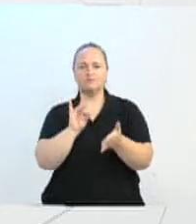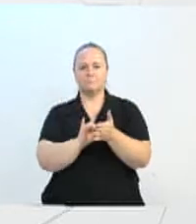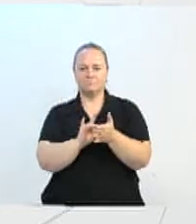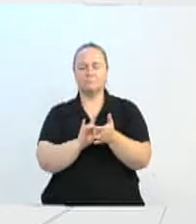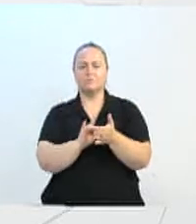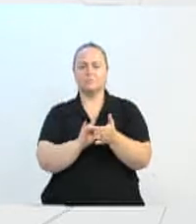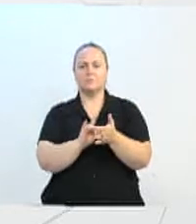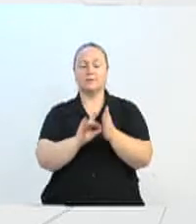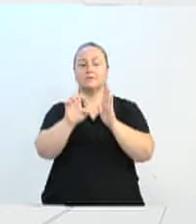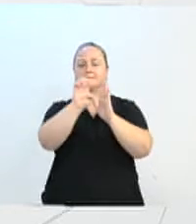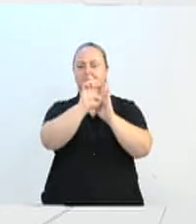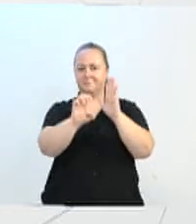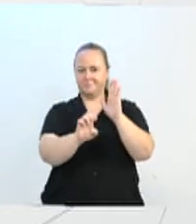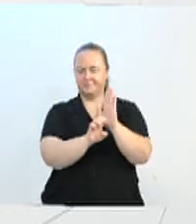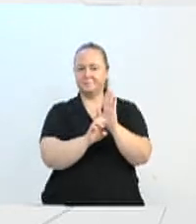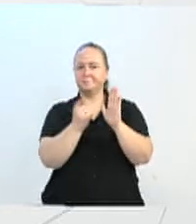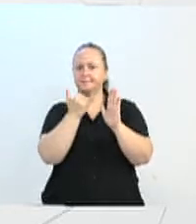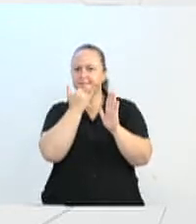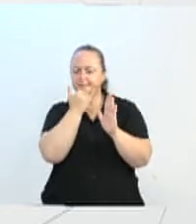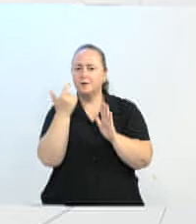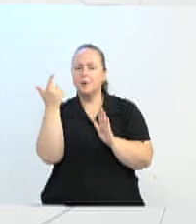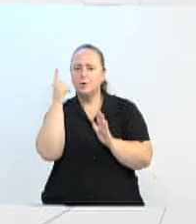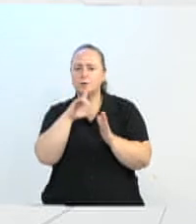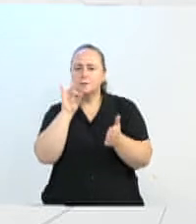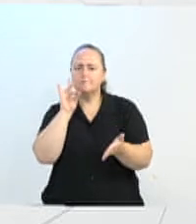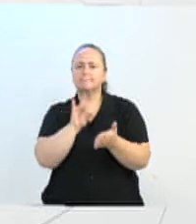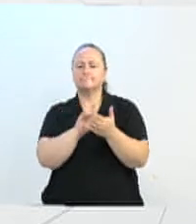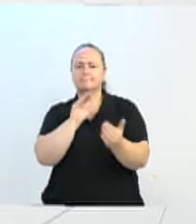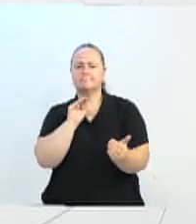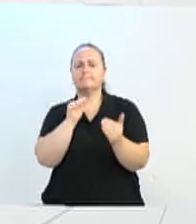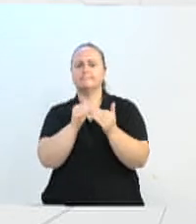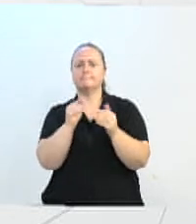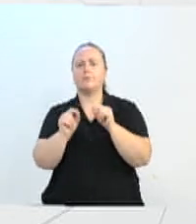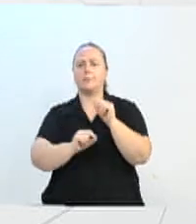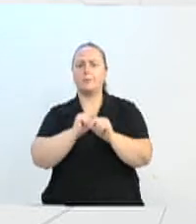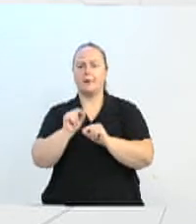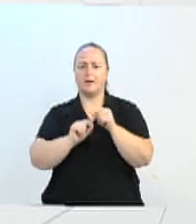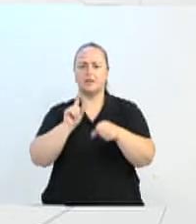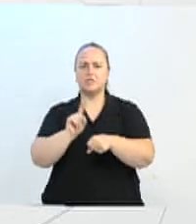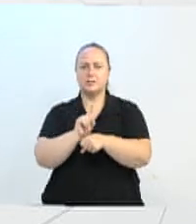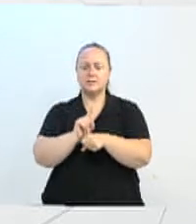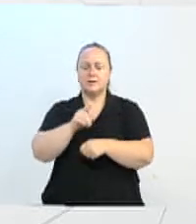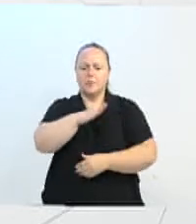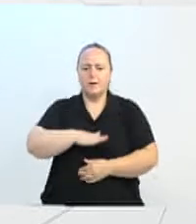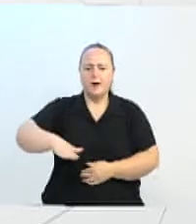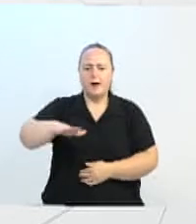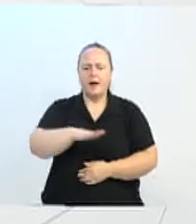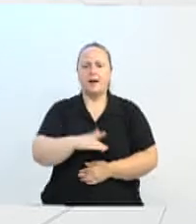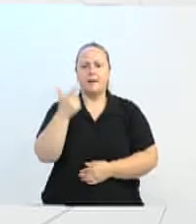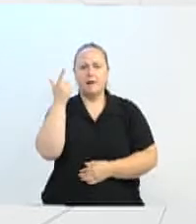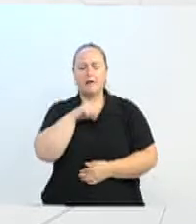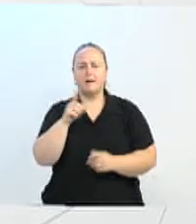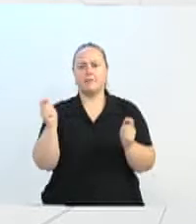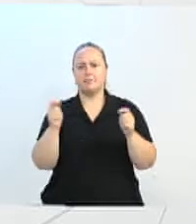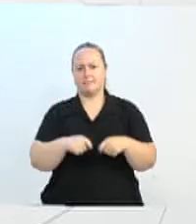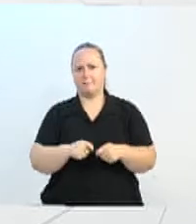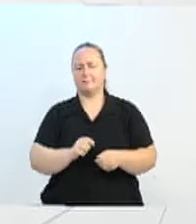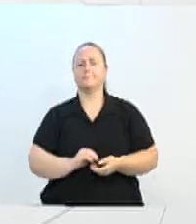atender tudo aquilo que um gestor de um espaço desse tem que atender. E reconhecidos